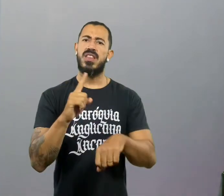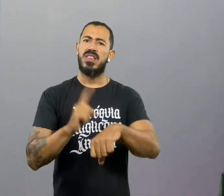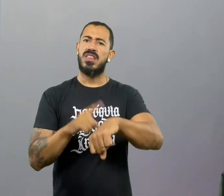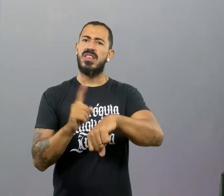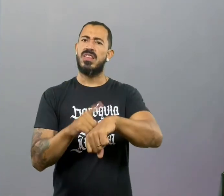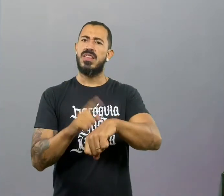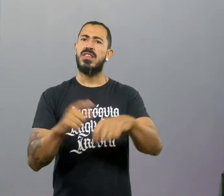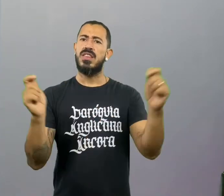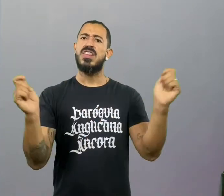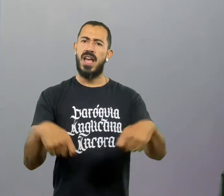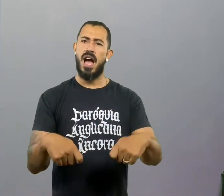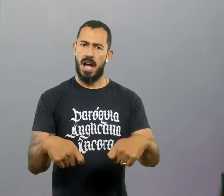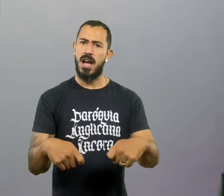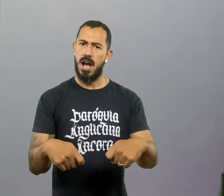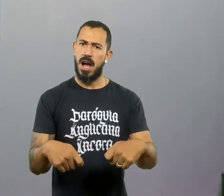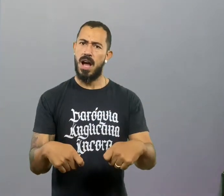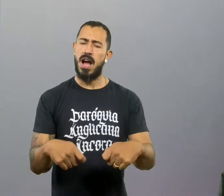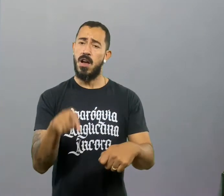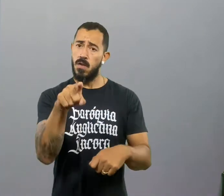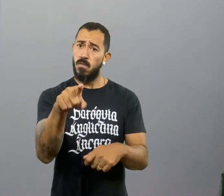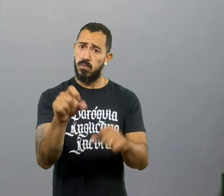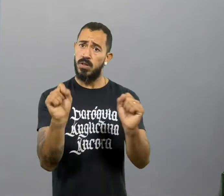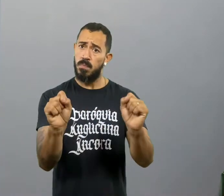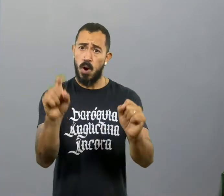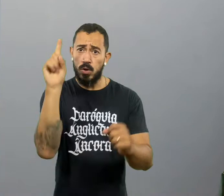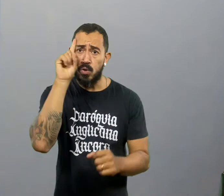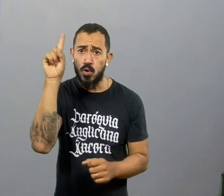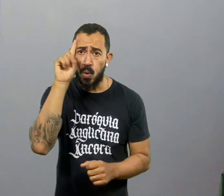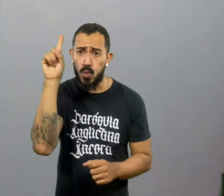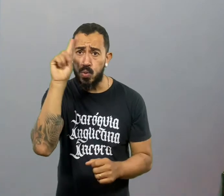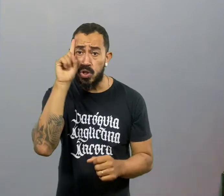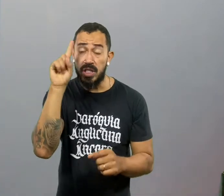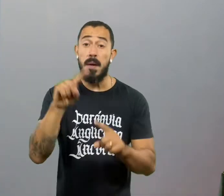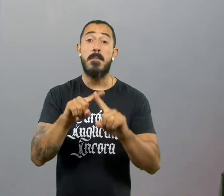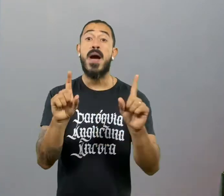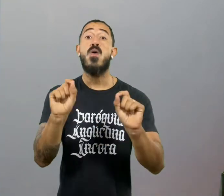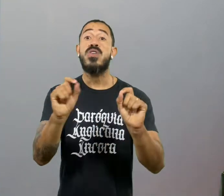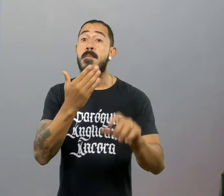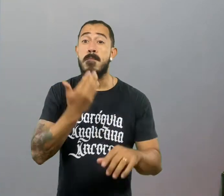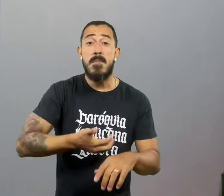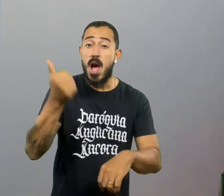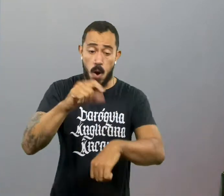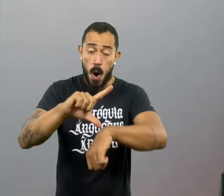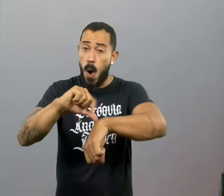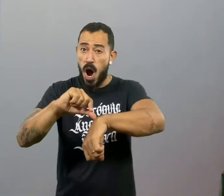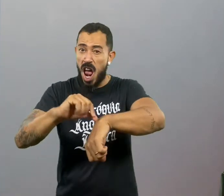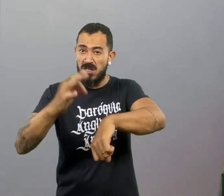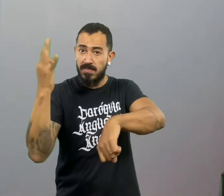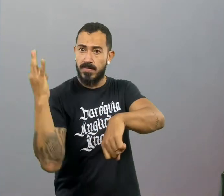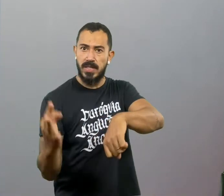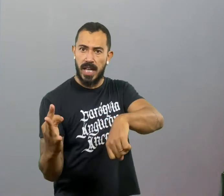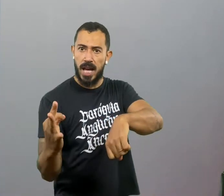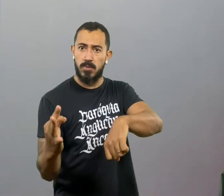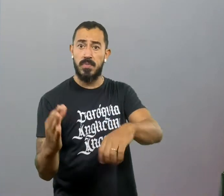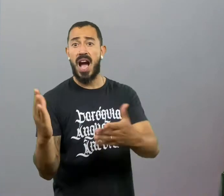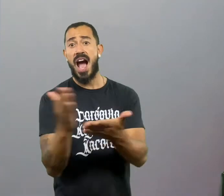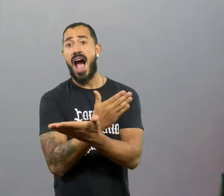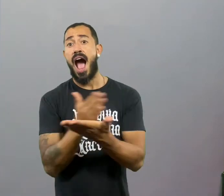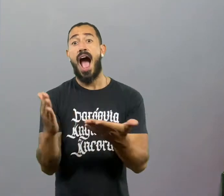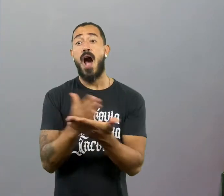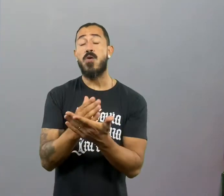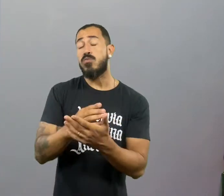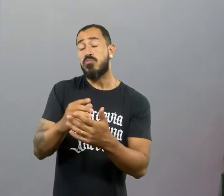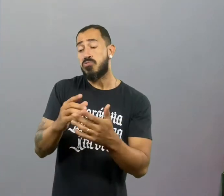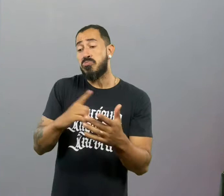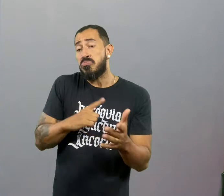você pode fazer isso no seu devocional. Mas você precisa colocar o horário fixo do seu dia para que você possa pensar. Algumas pessoas praticam